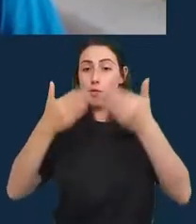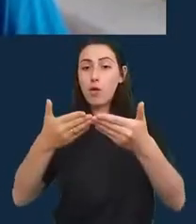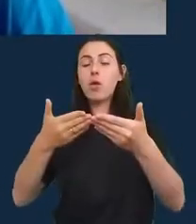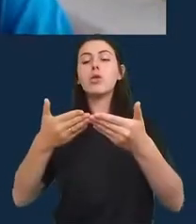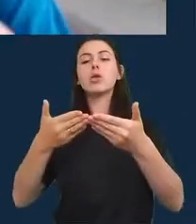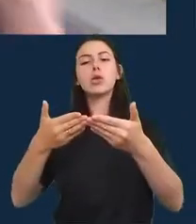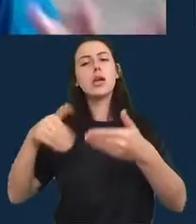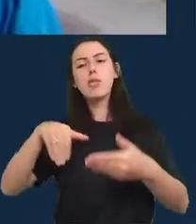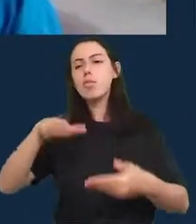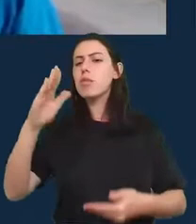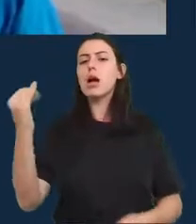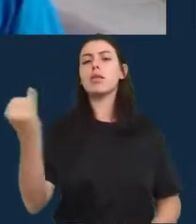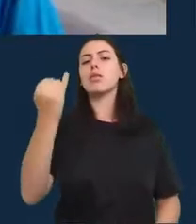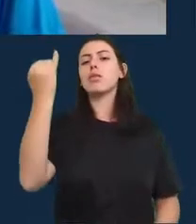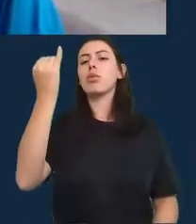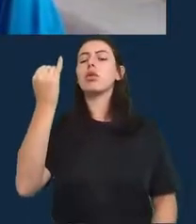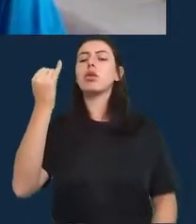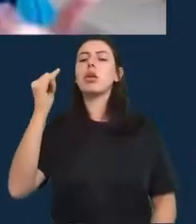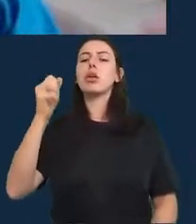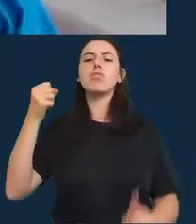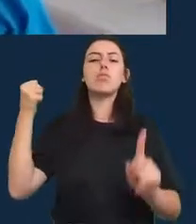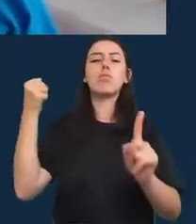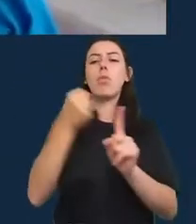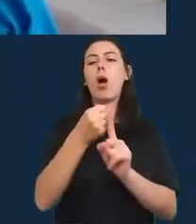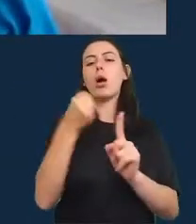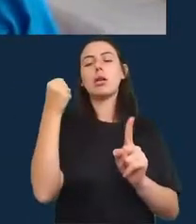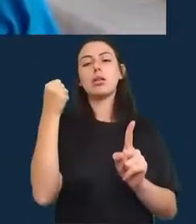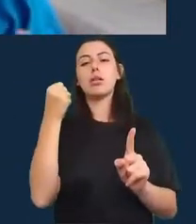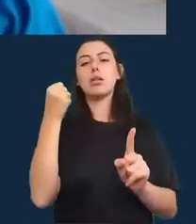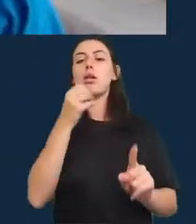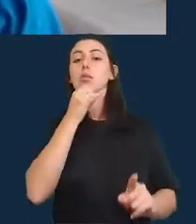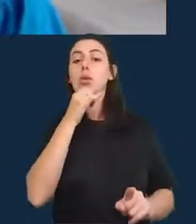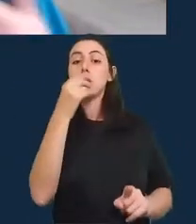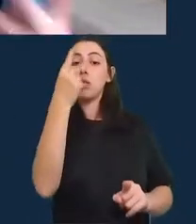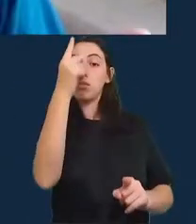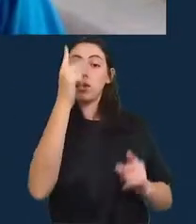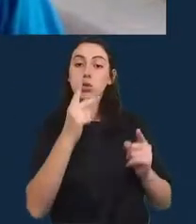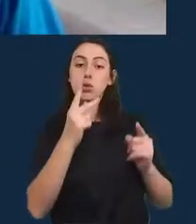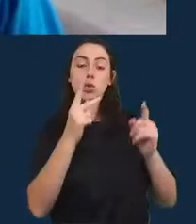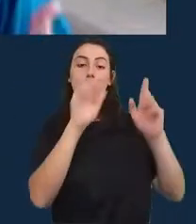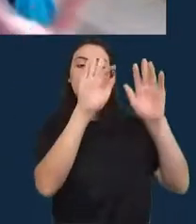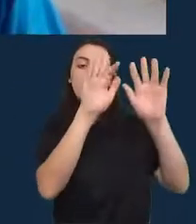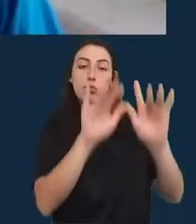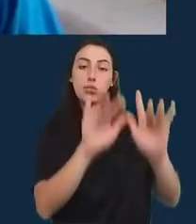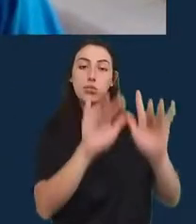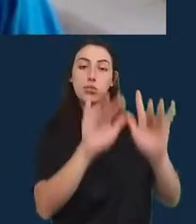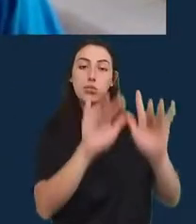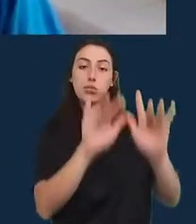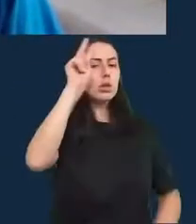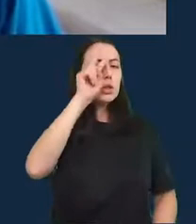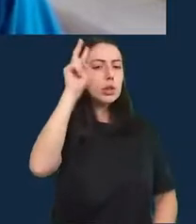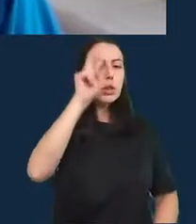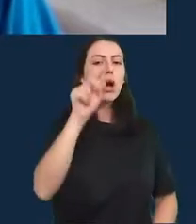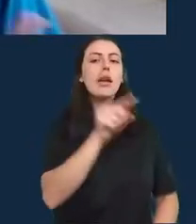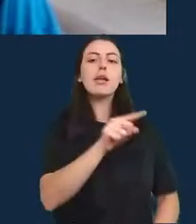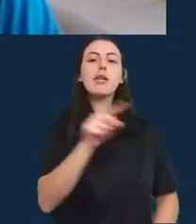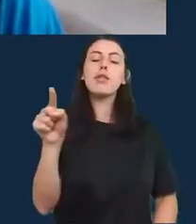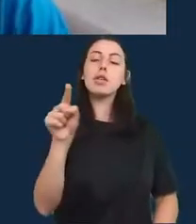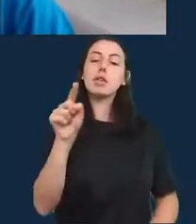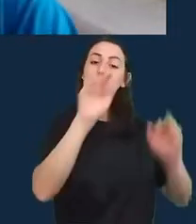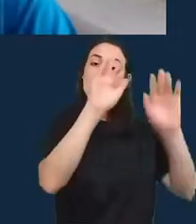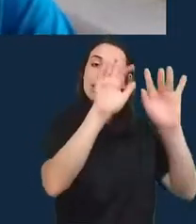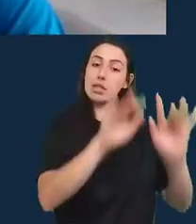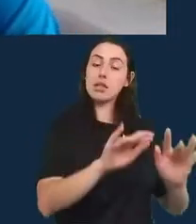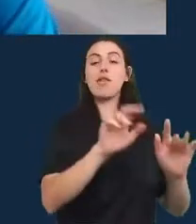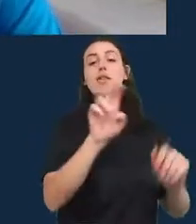mais impacto como a matéria que vocês escreveram ou as várias histórias e matérias que vocês escreveram usando esse método para mostrar a